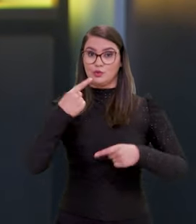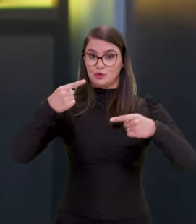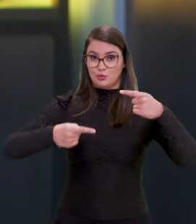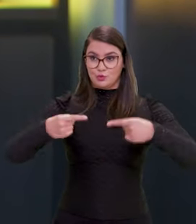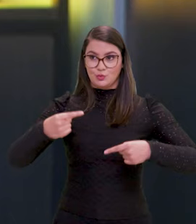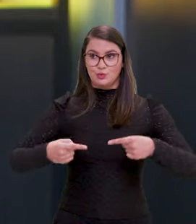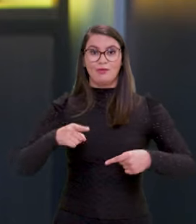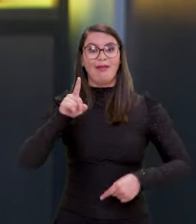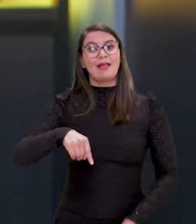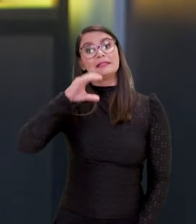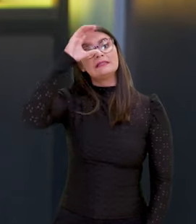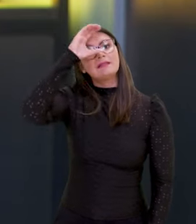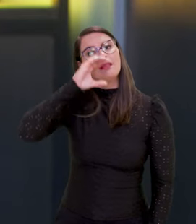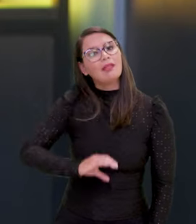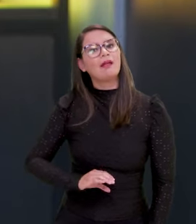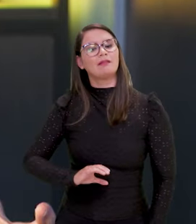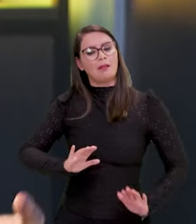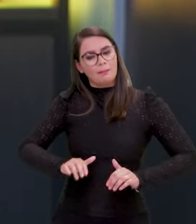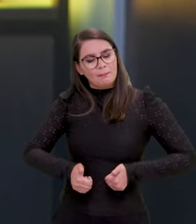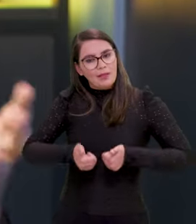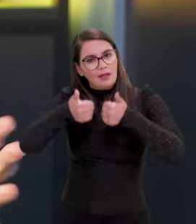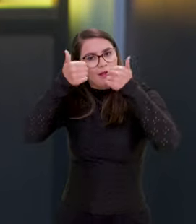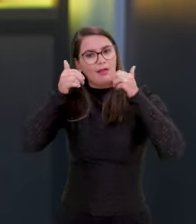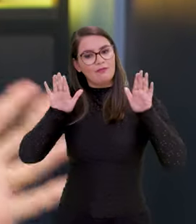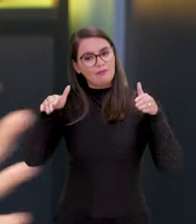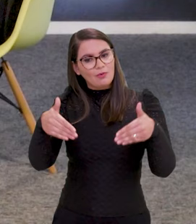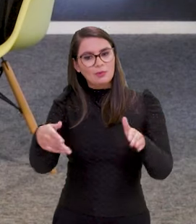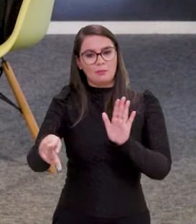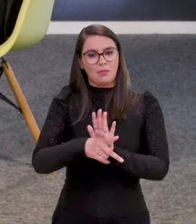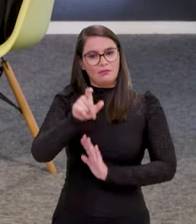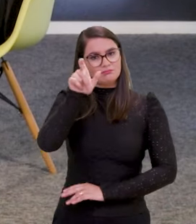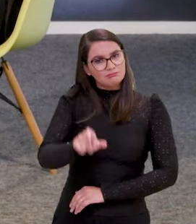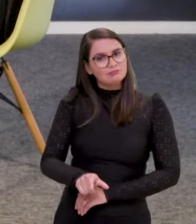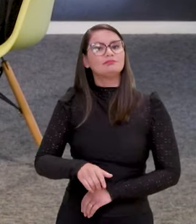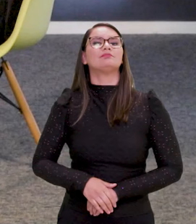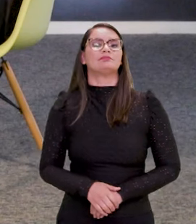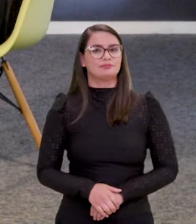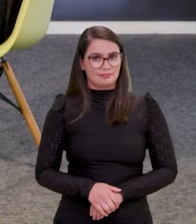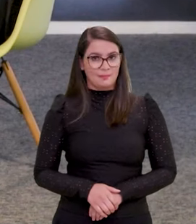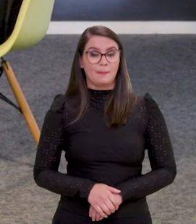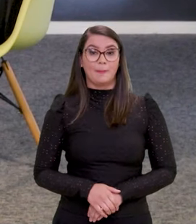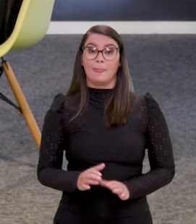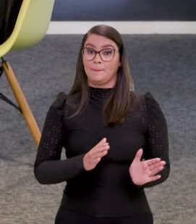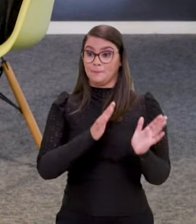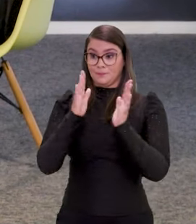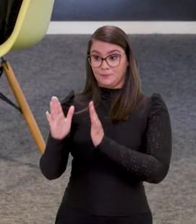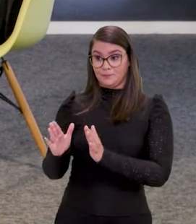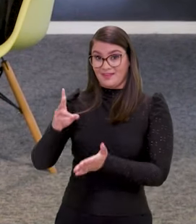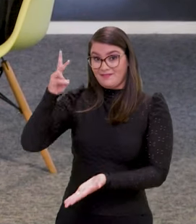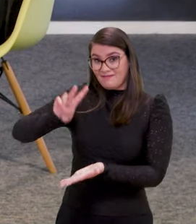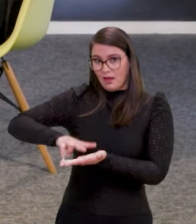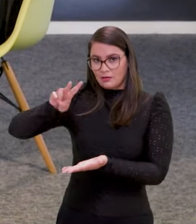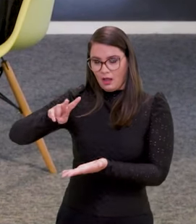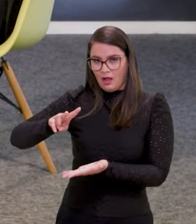discutindo aqui é a cidadania, uma melhoria voltada plenamente para o cidadão. Agora, o seguinte, um outro lado, que é a